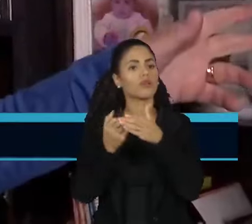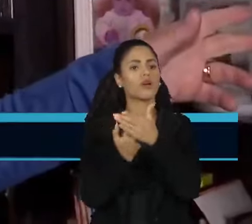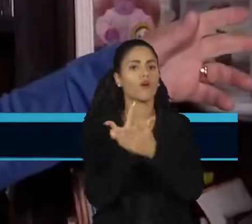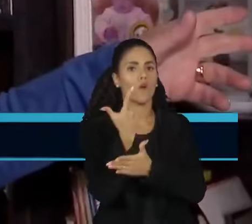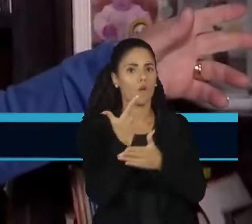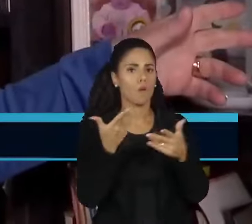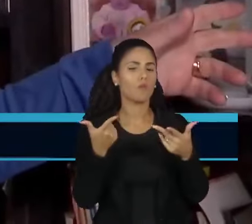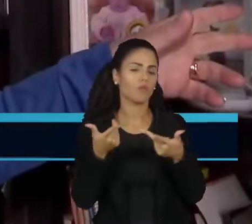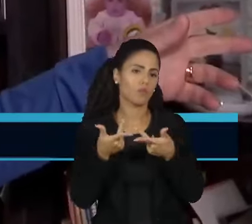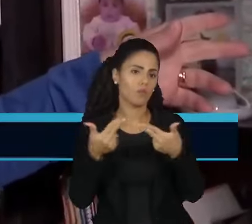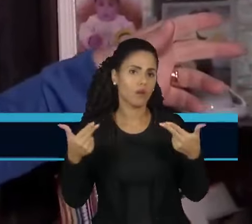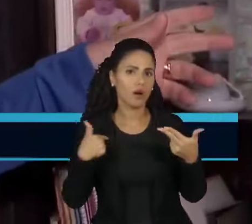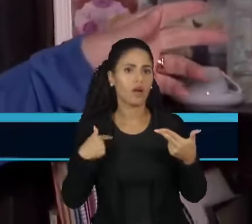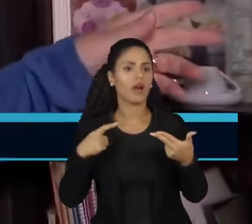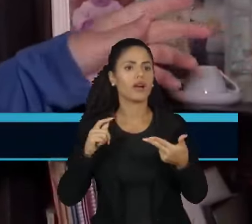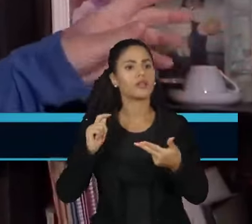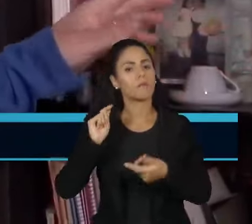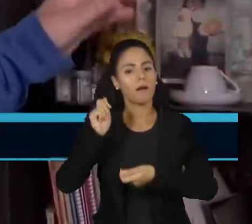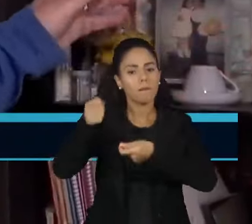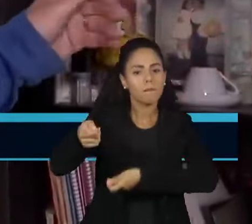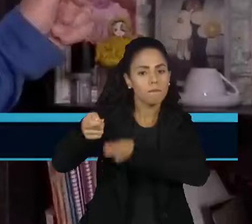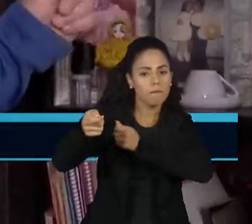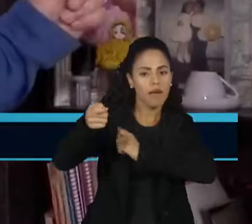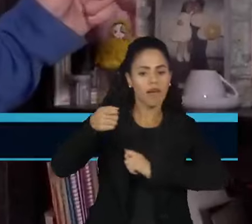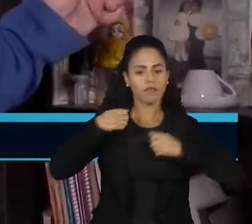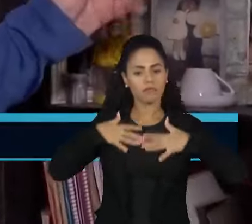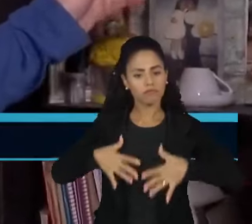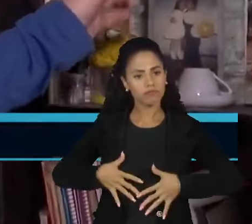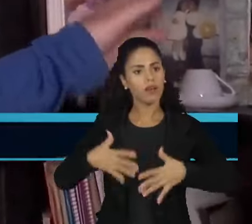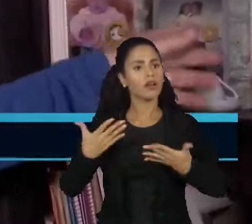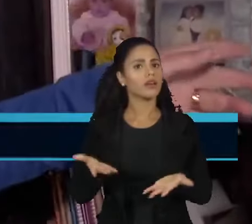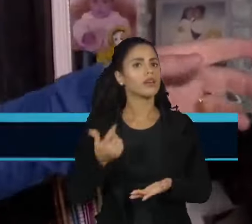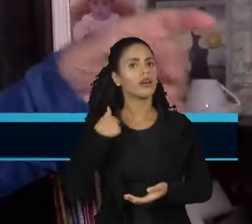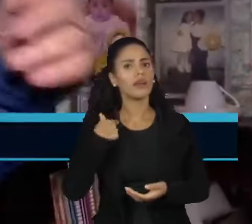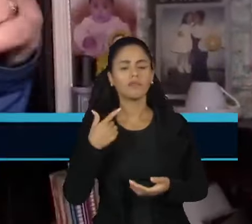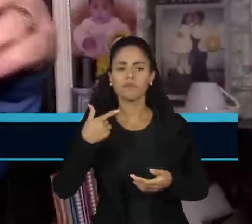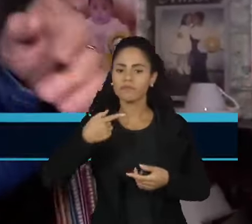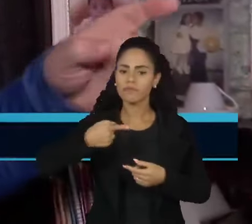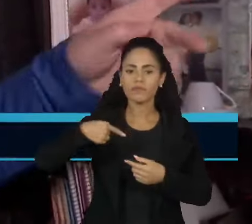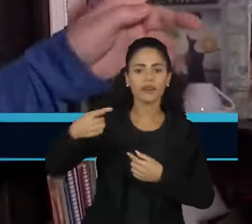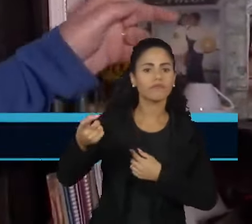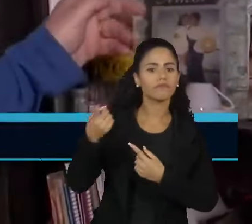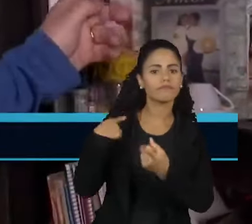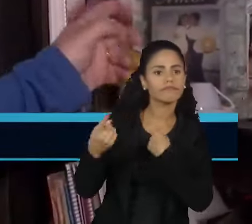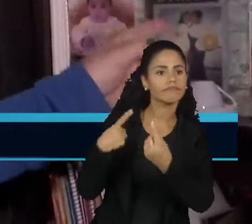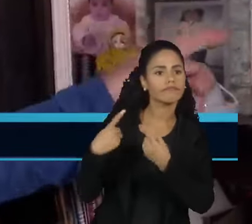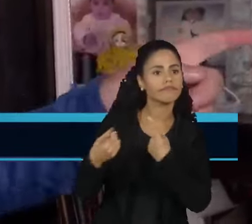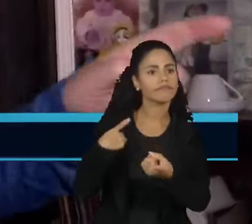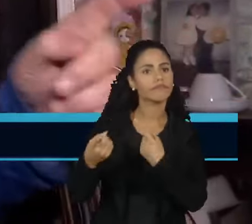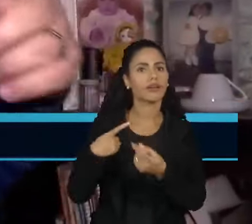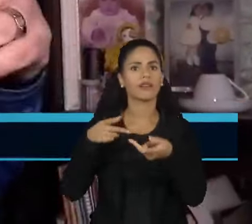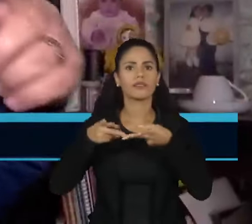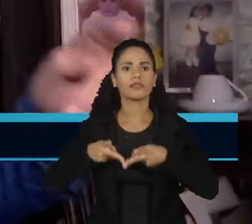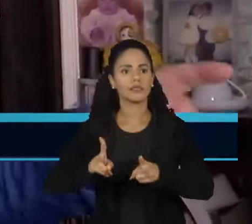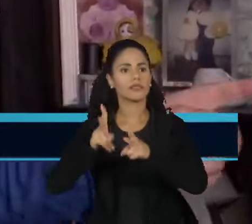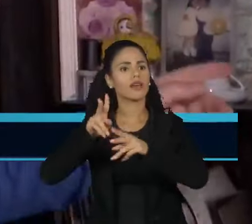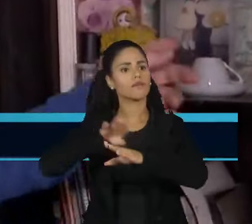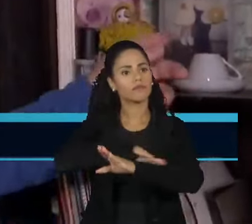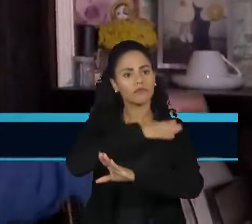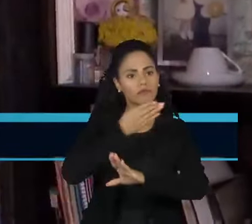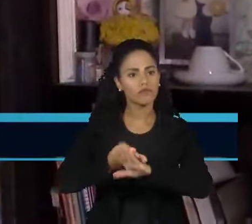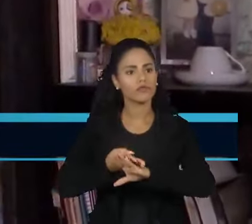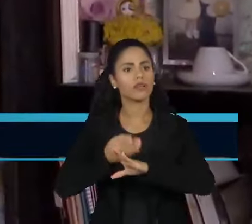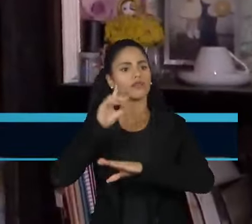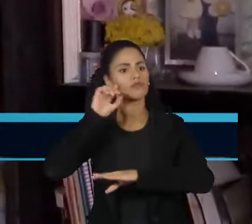macacão de pesca para ele. Então ele fica de volta e meia durante a noite, ele